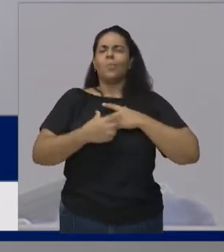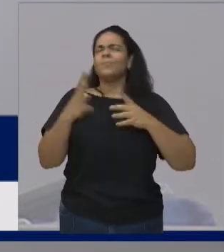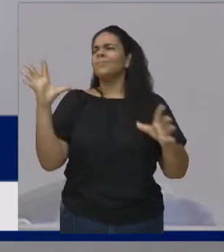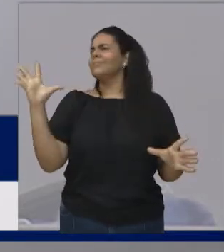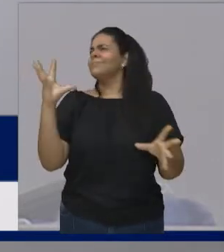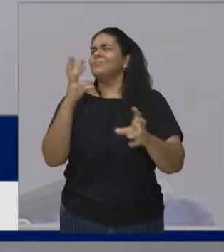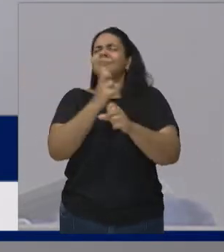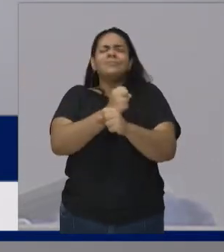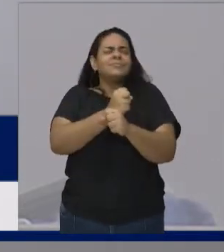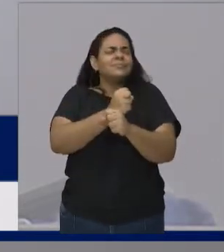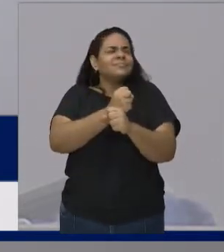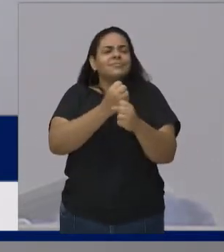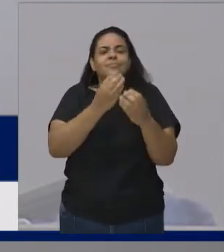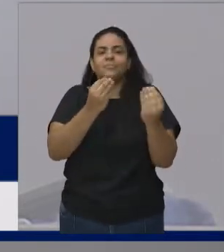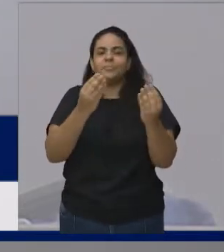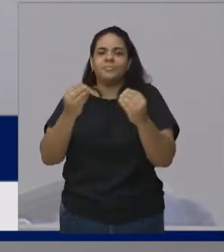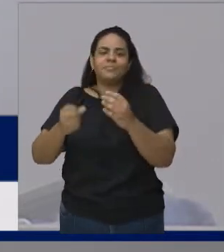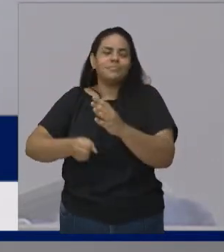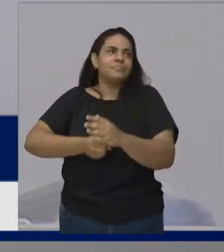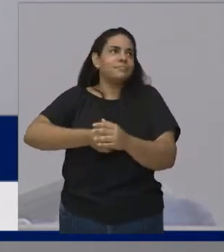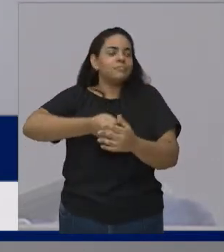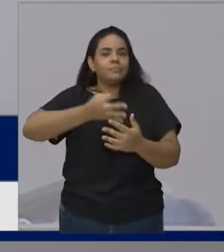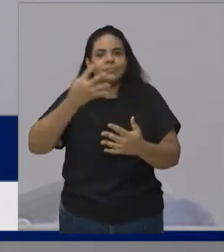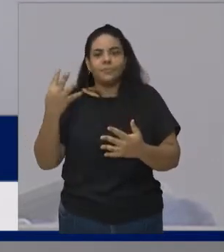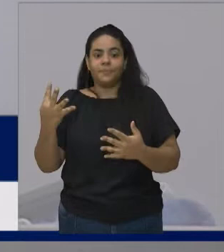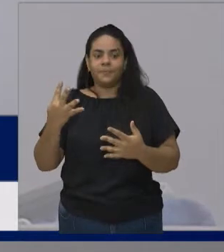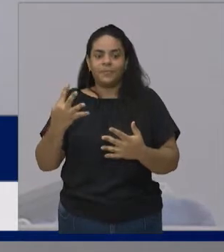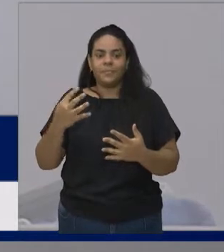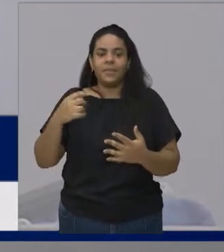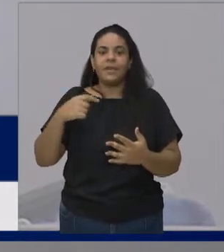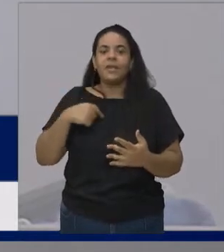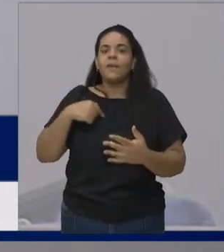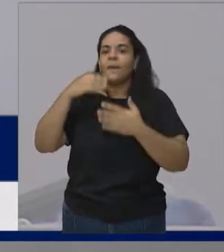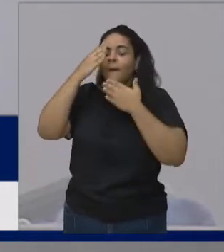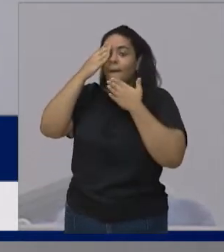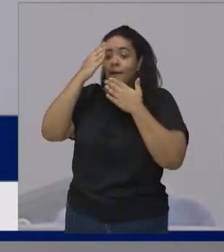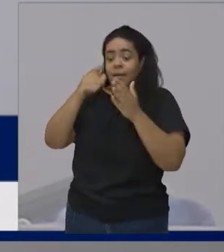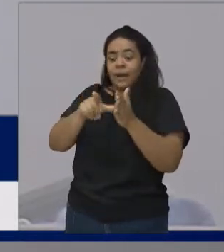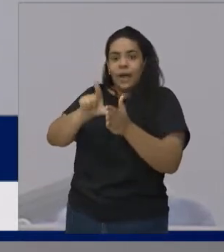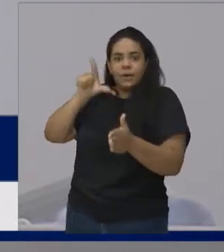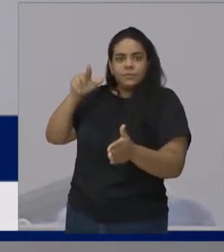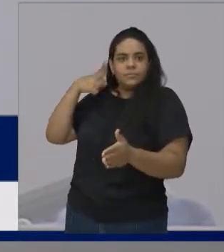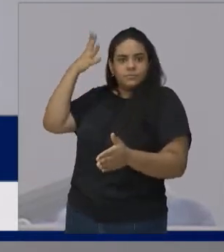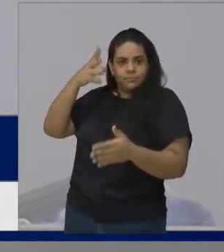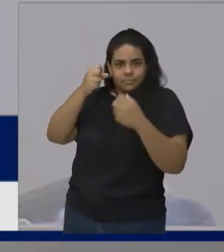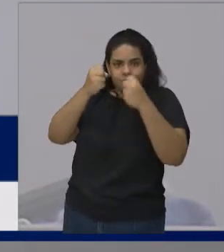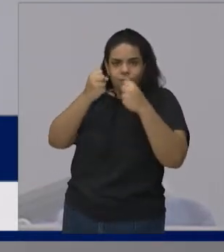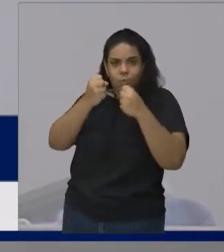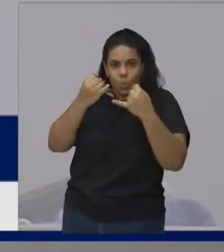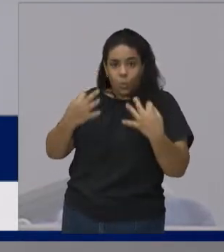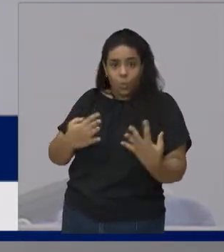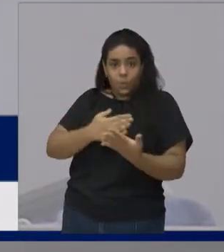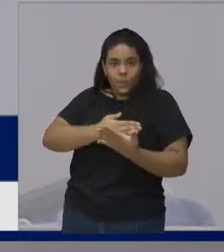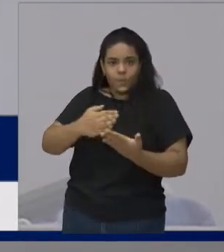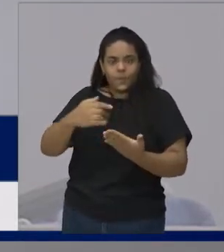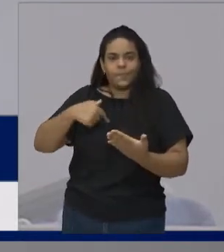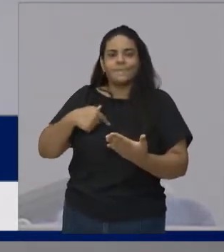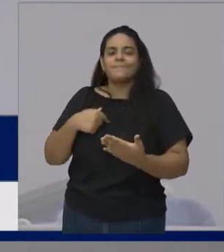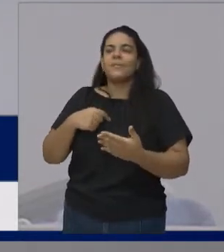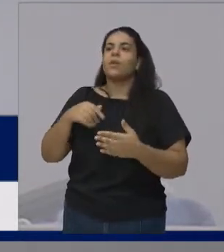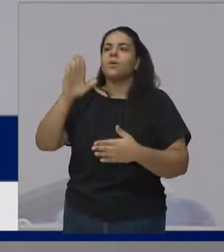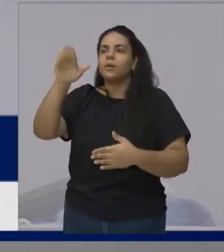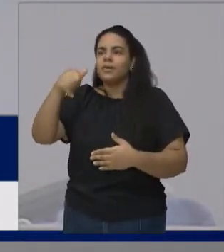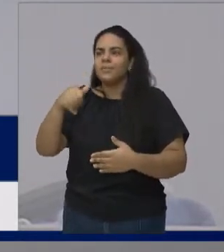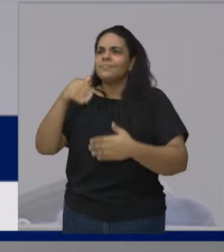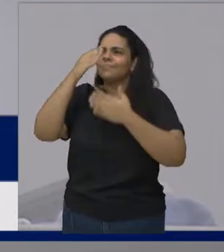agradecer as pessoas, porque, Daniel, você é um exemplo para nós, como atleta, como